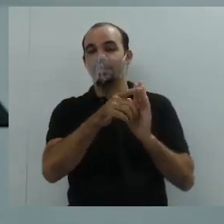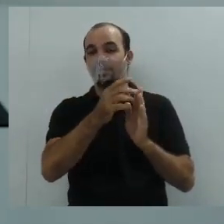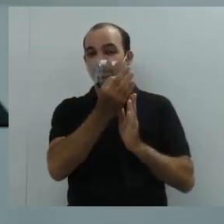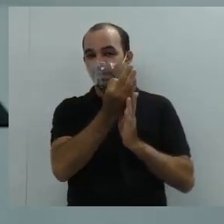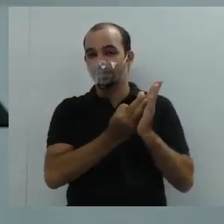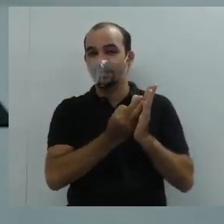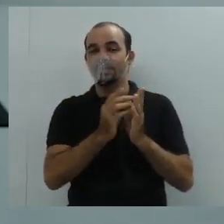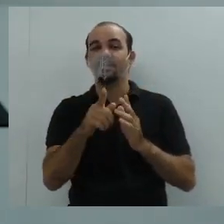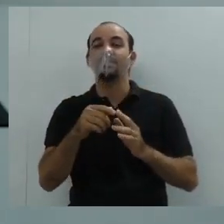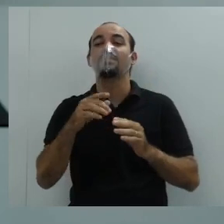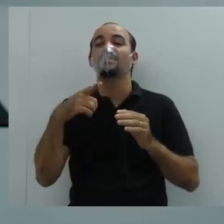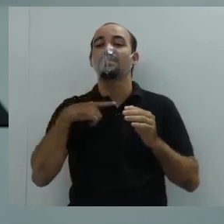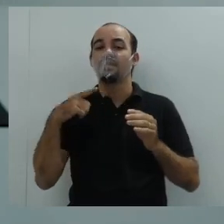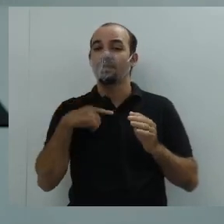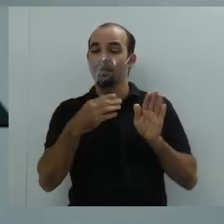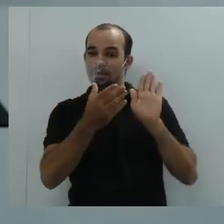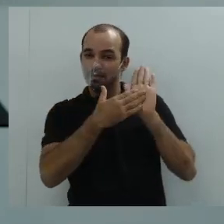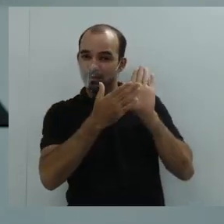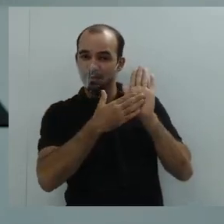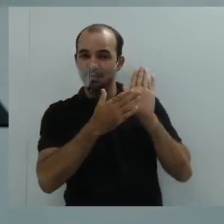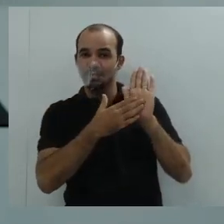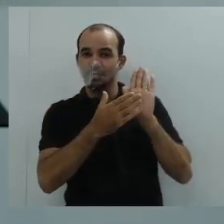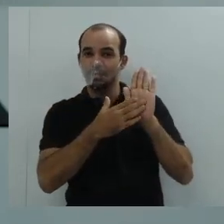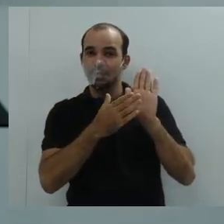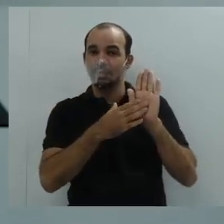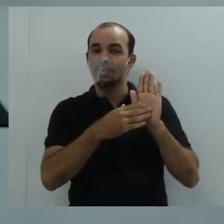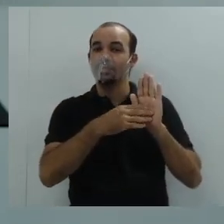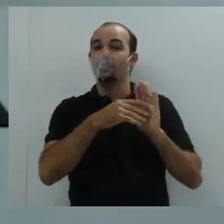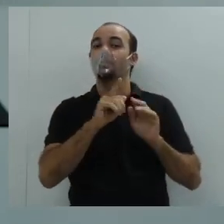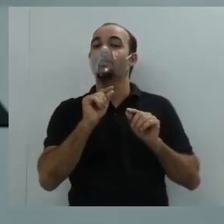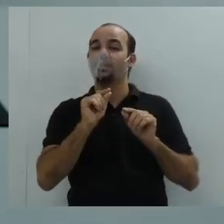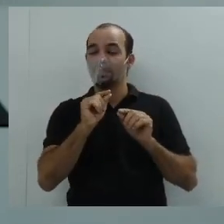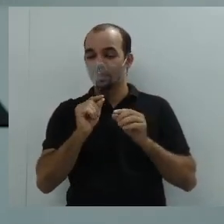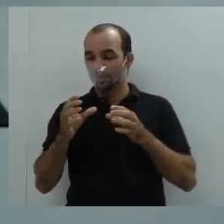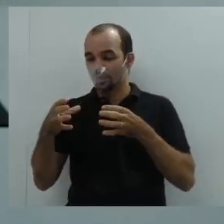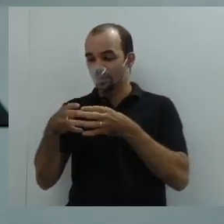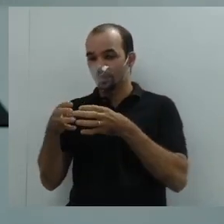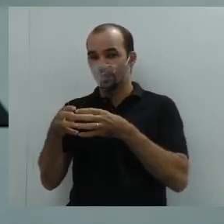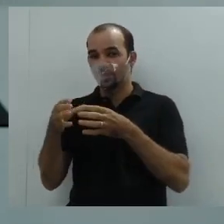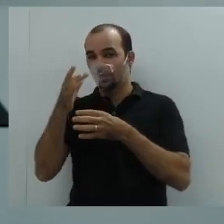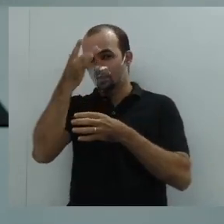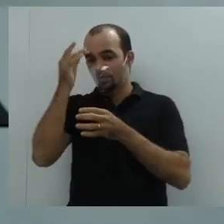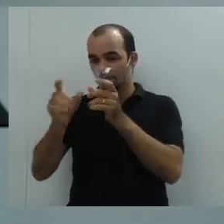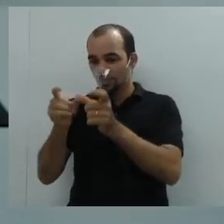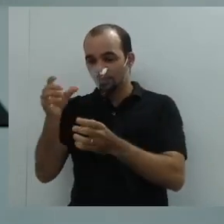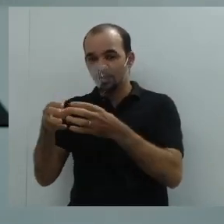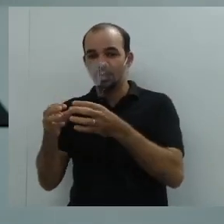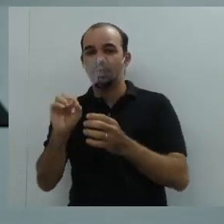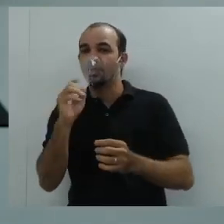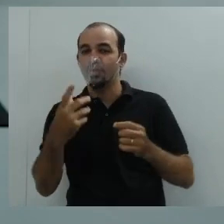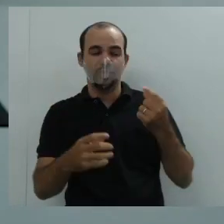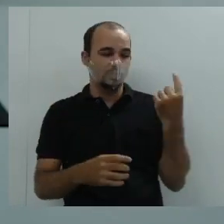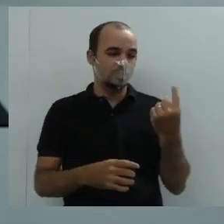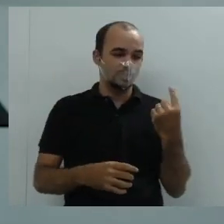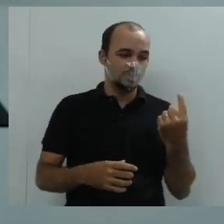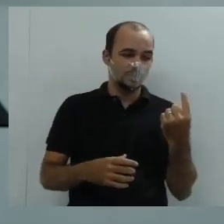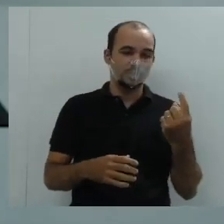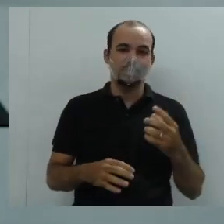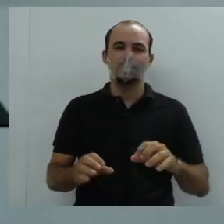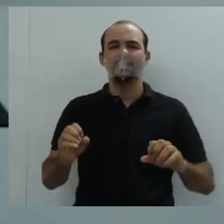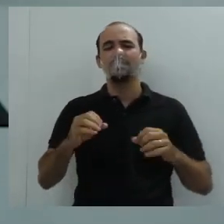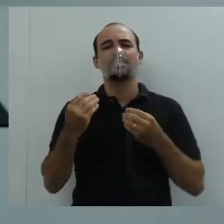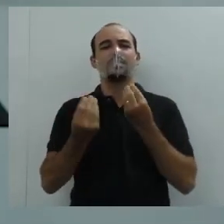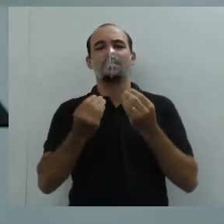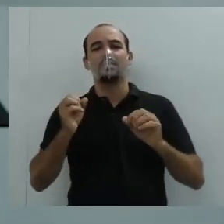individual quanto coletivo e com reivindicações. Para ficar mais claro, eu vou trazer para